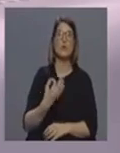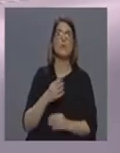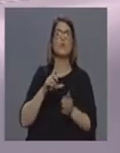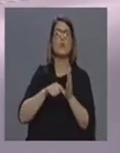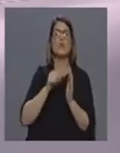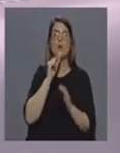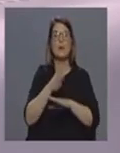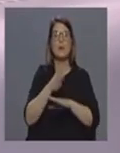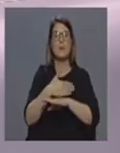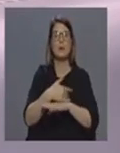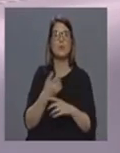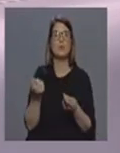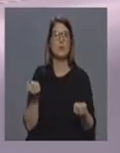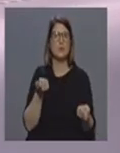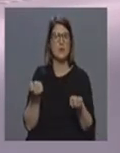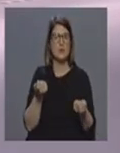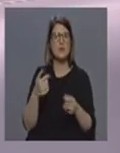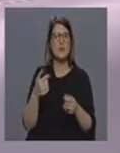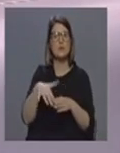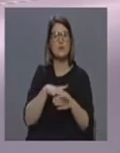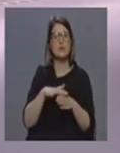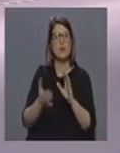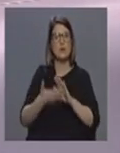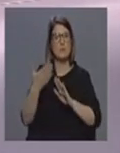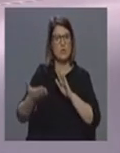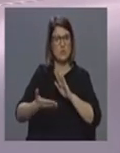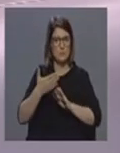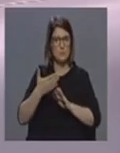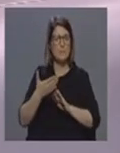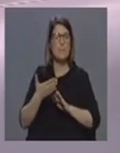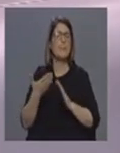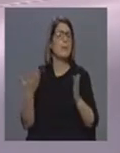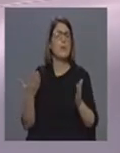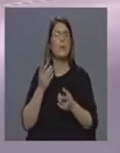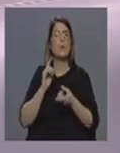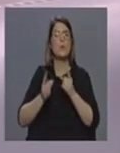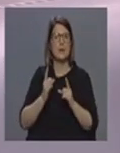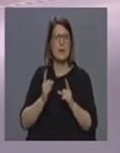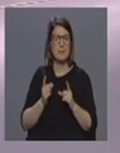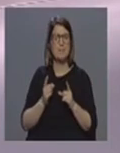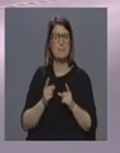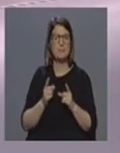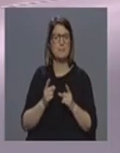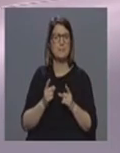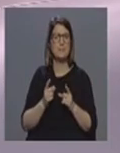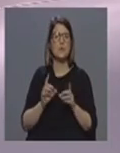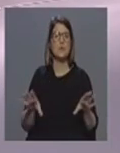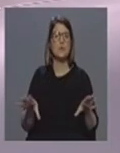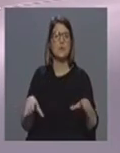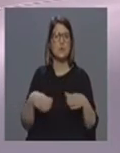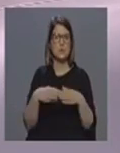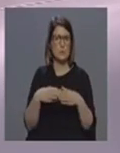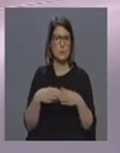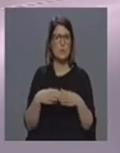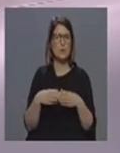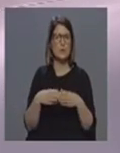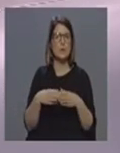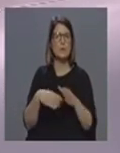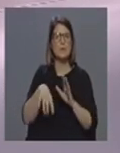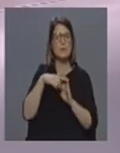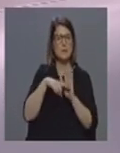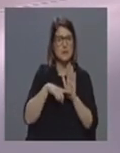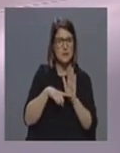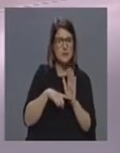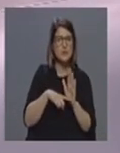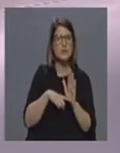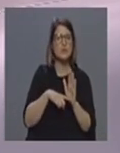gabinete de coordenação em situações emergentes e basicamente fizemos um grupo de medidas criamos um grupo de